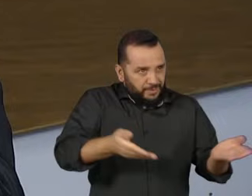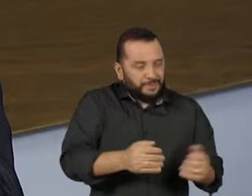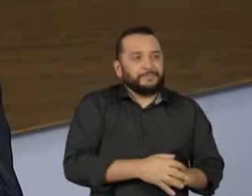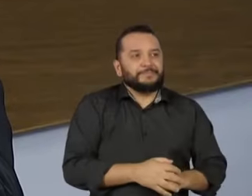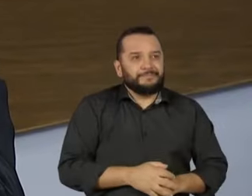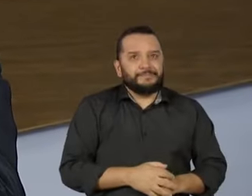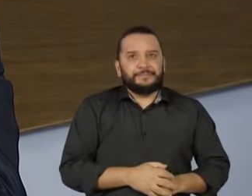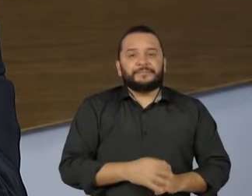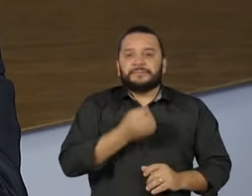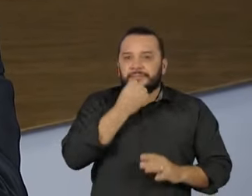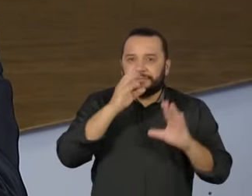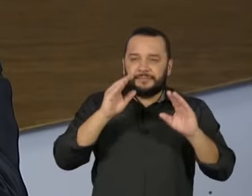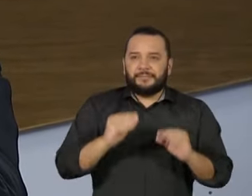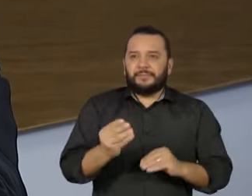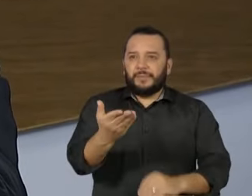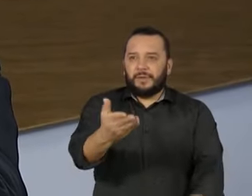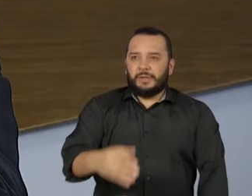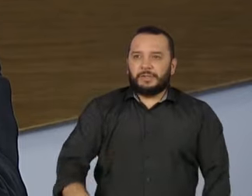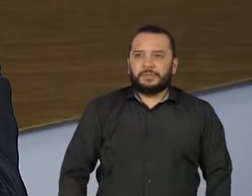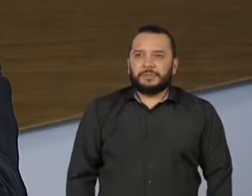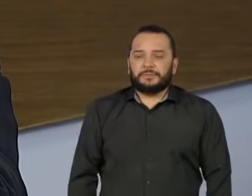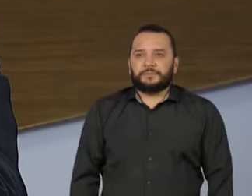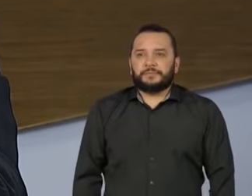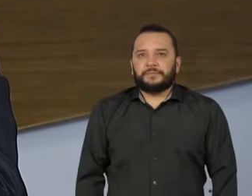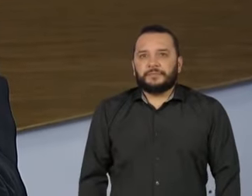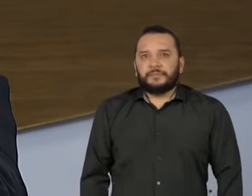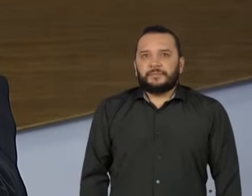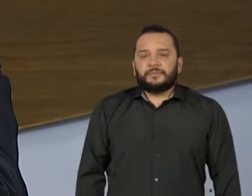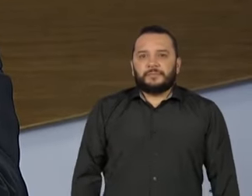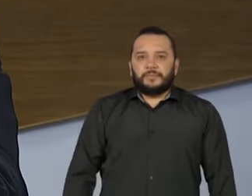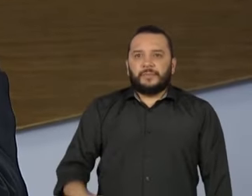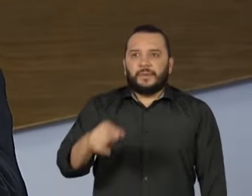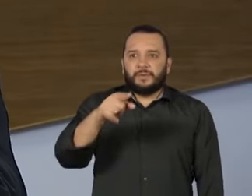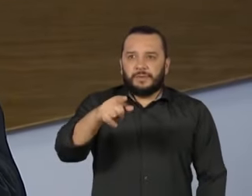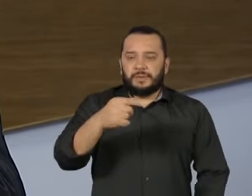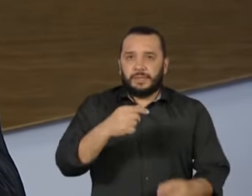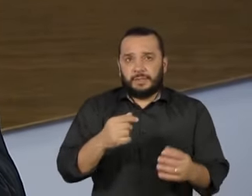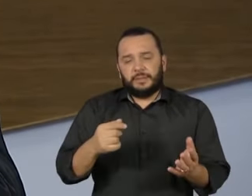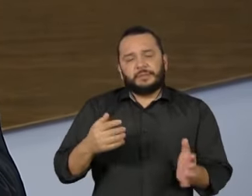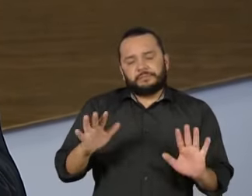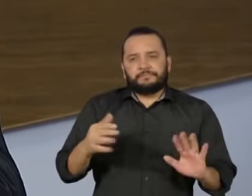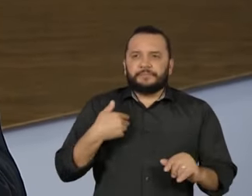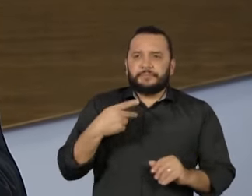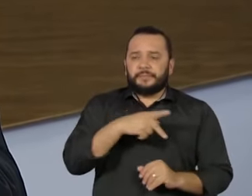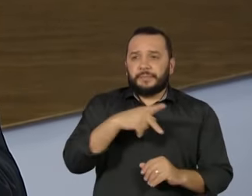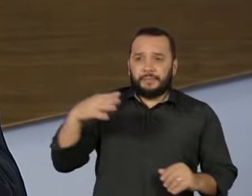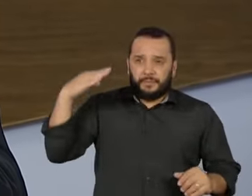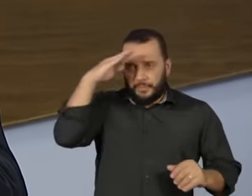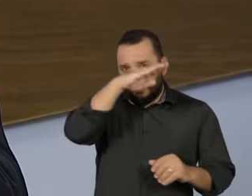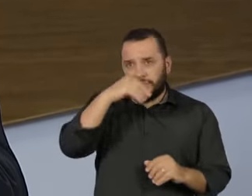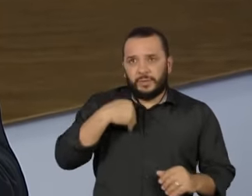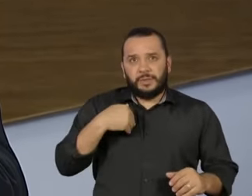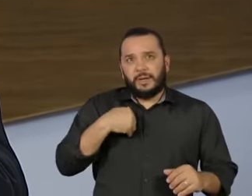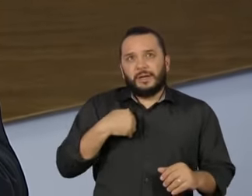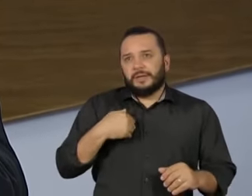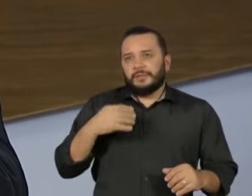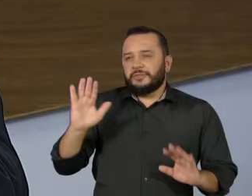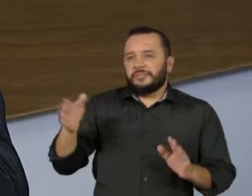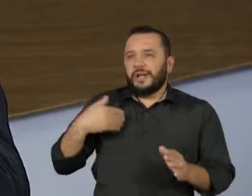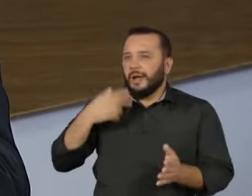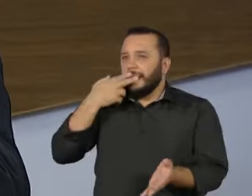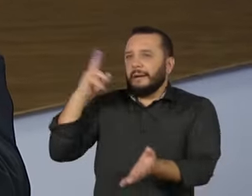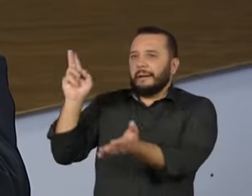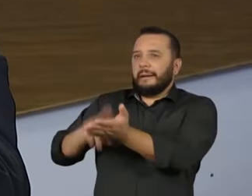favor. Boa noite, governador. Boa noite, Roberto. O senhor falou recentemente... O presidente Jair Bolsonaro, ele não dá muito valor à carta, né? Ele já